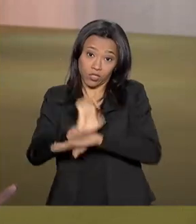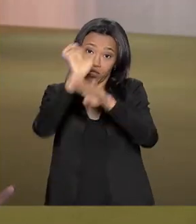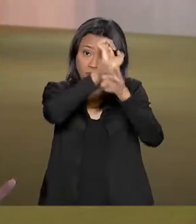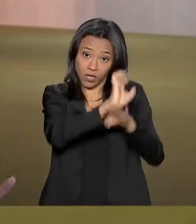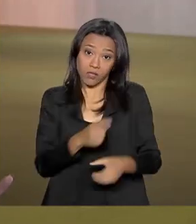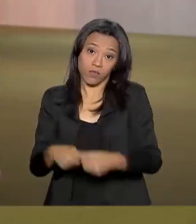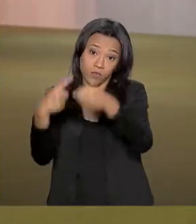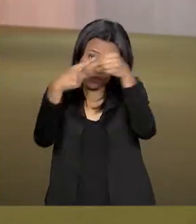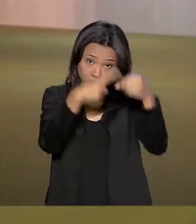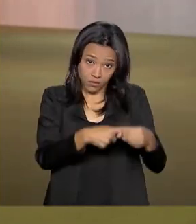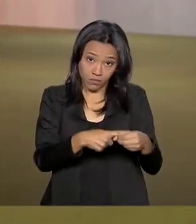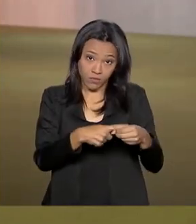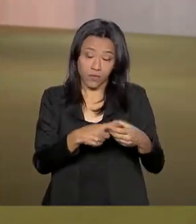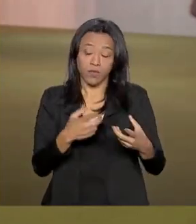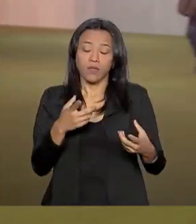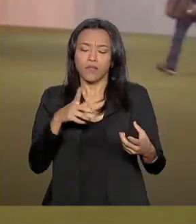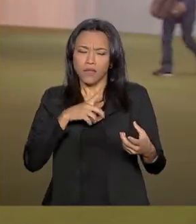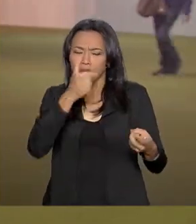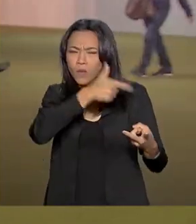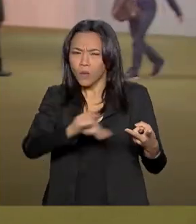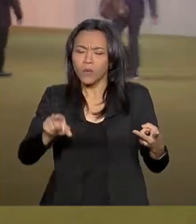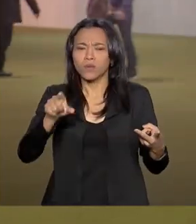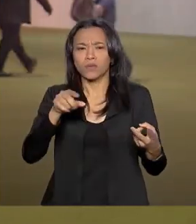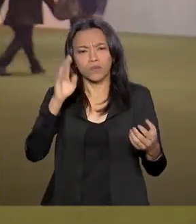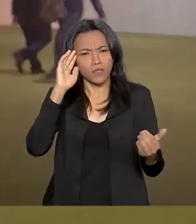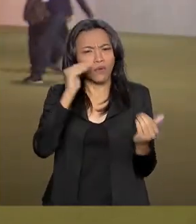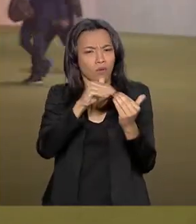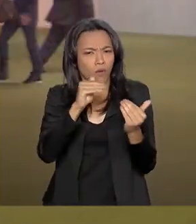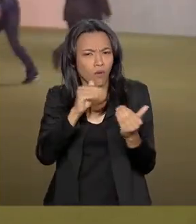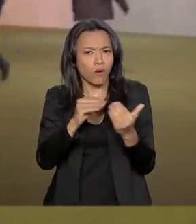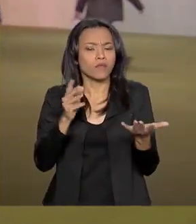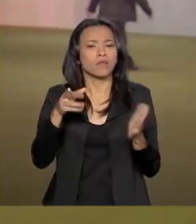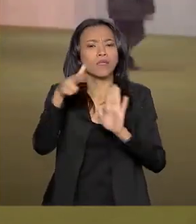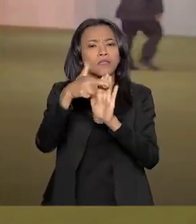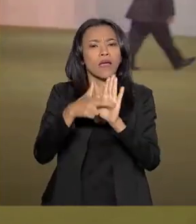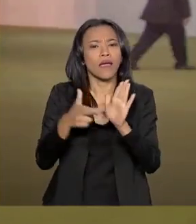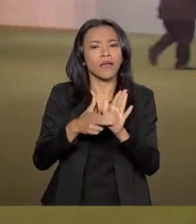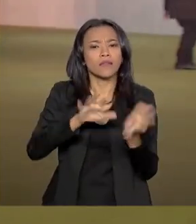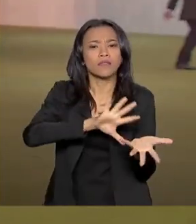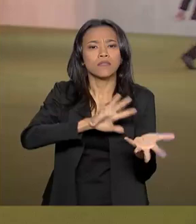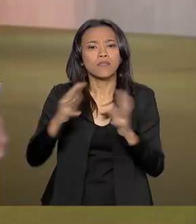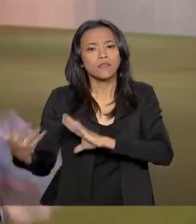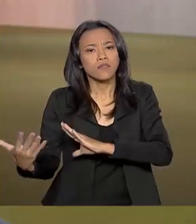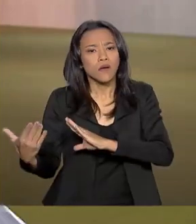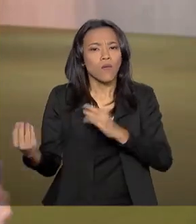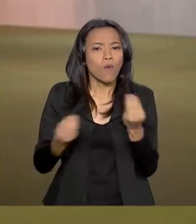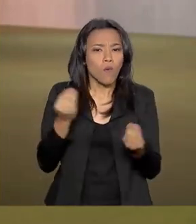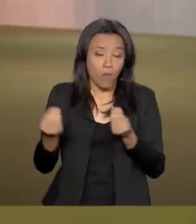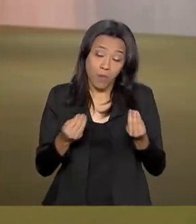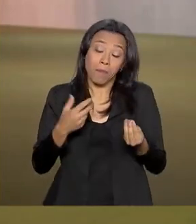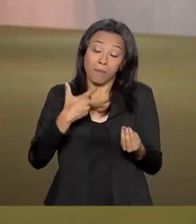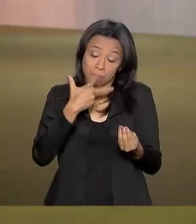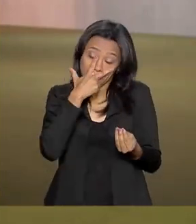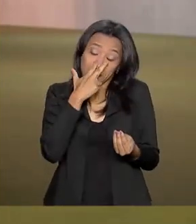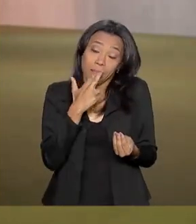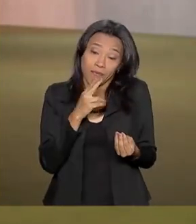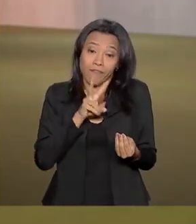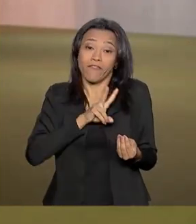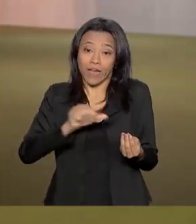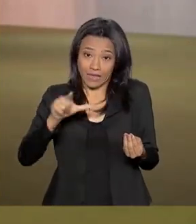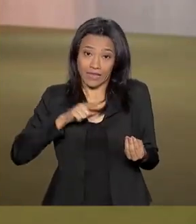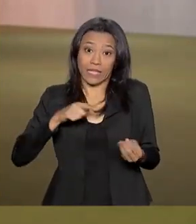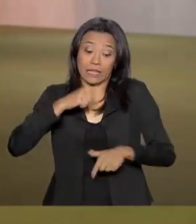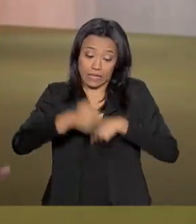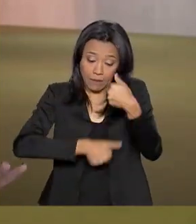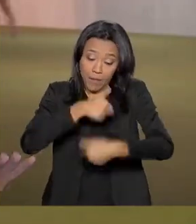tem outros pontos também aguardando consenso, como as regras de transição. Então já dá para ver que o relator vai mesmo ter muito trabalho no